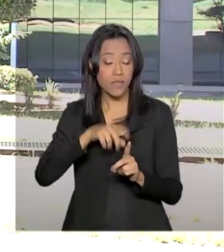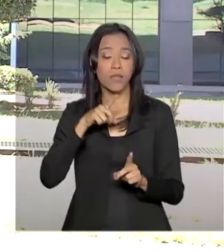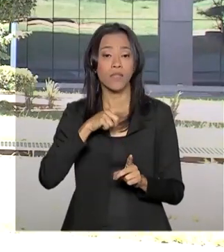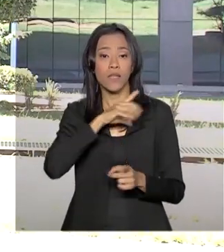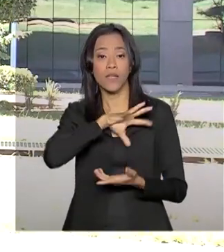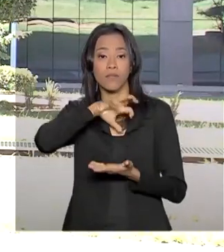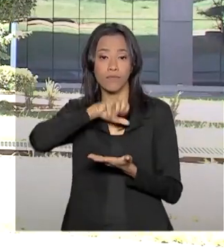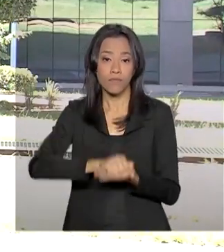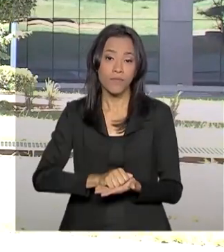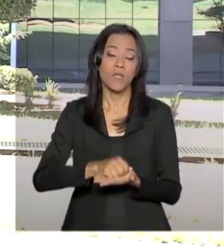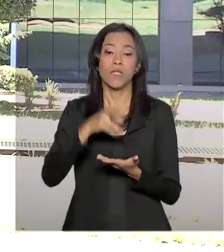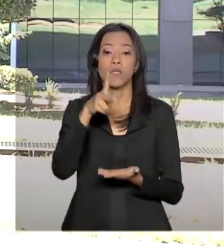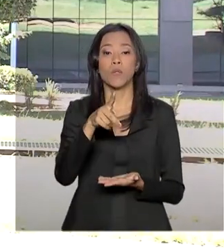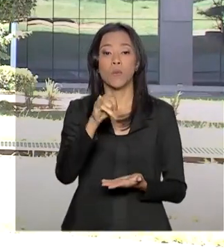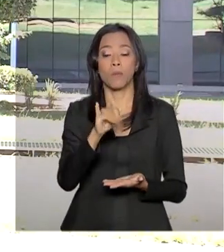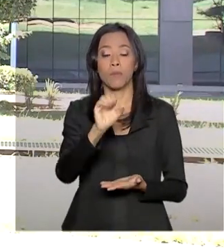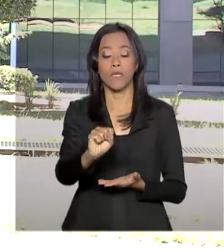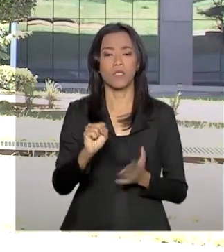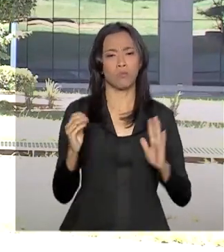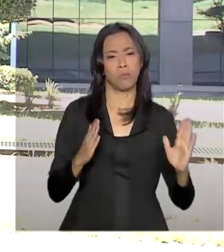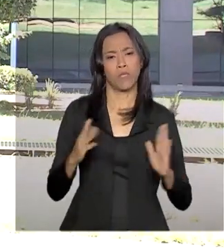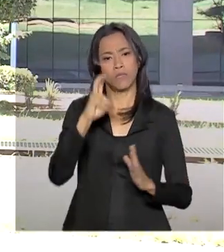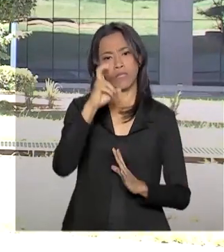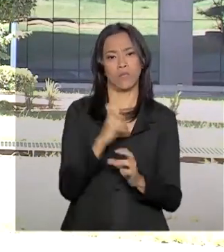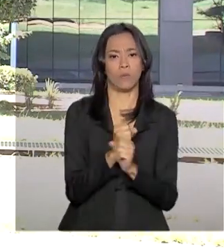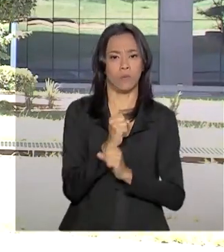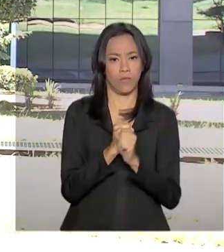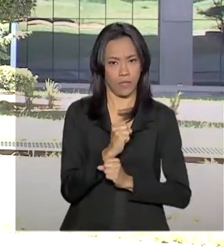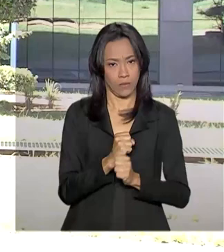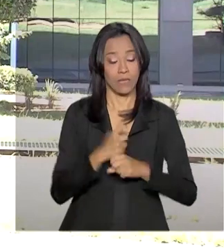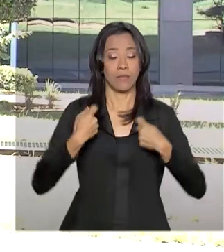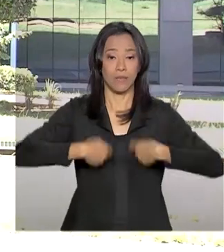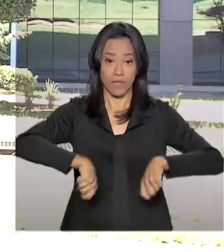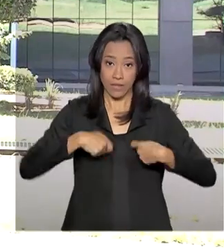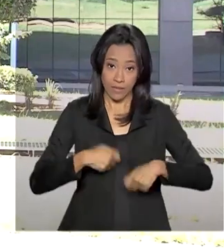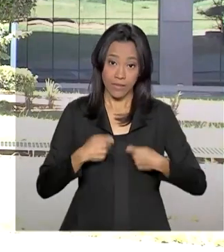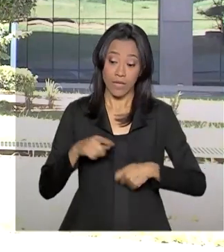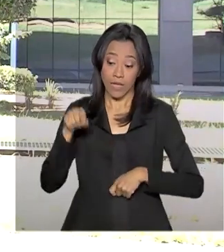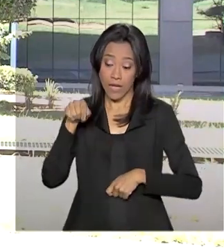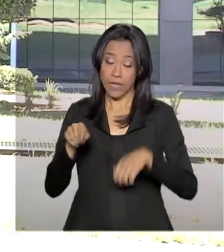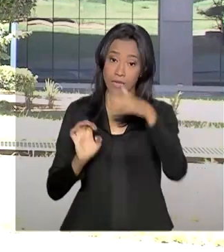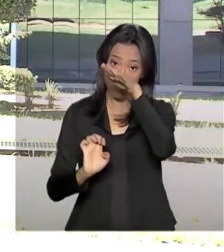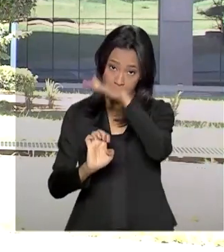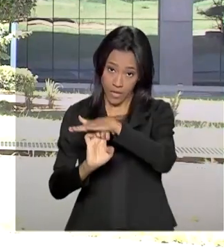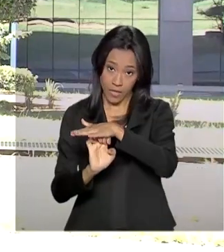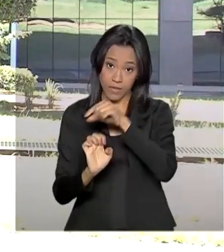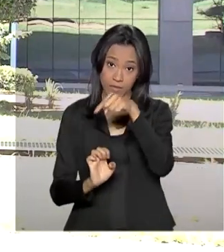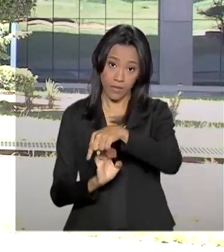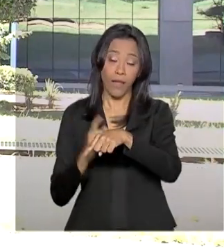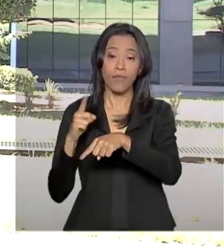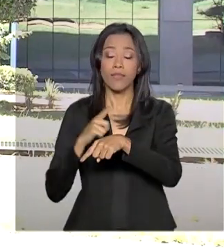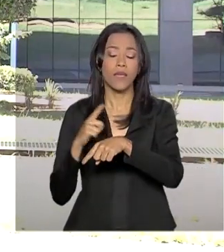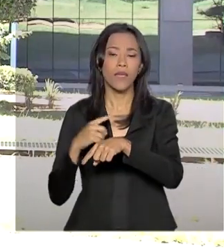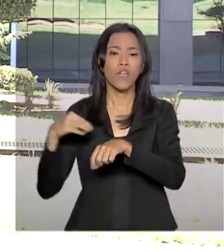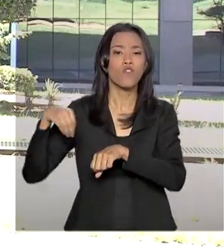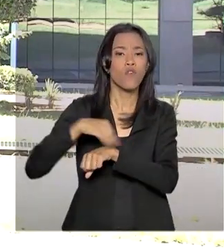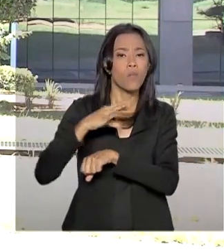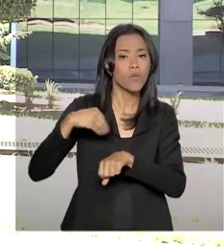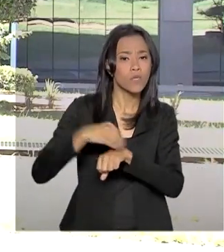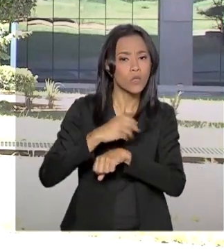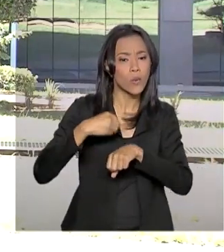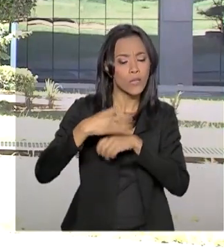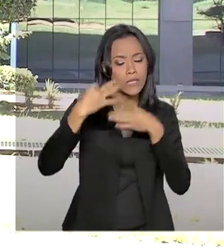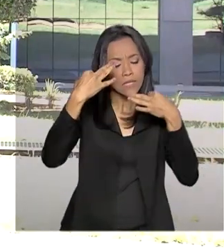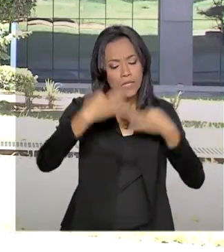no PIS-PASEP há pelo menos cinco anos. E é preciso que a empresa onde essa pessoa trabalhava tenha informado corretamente